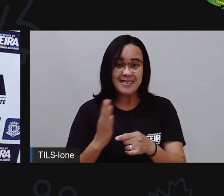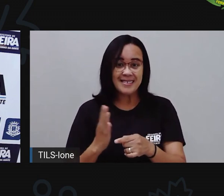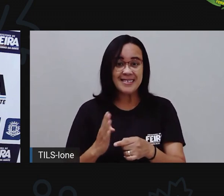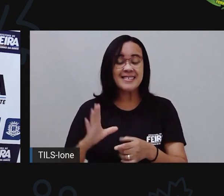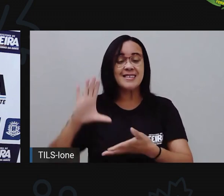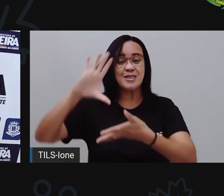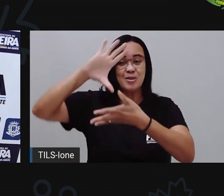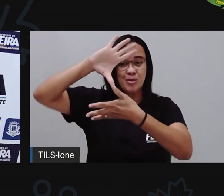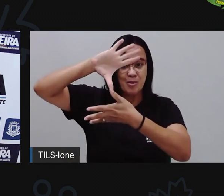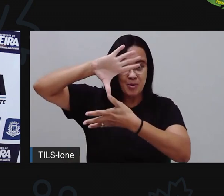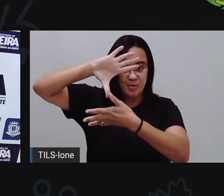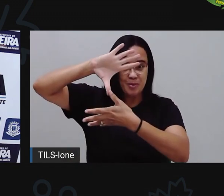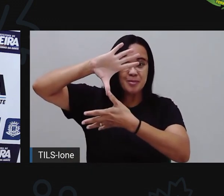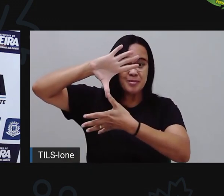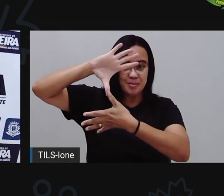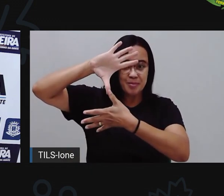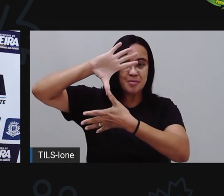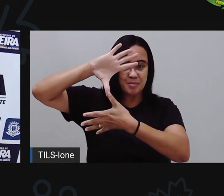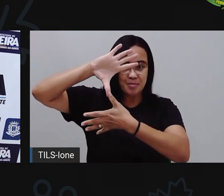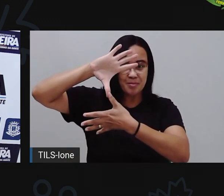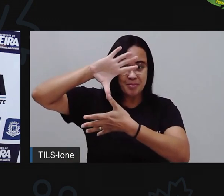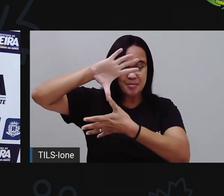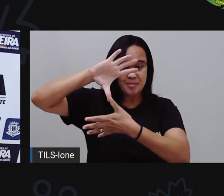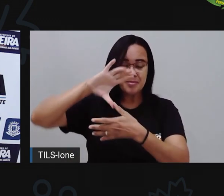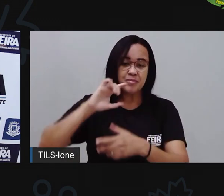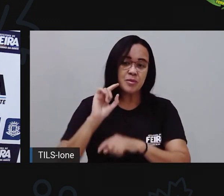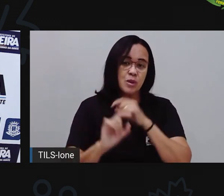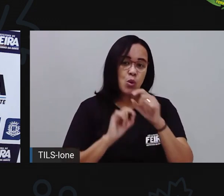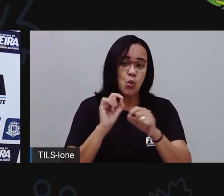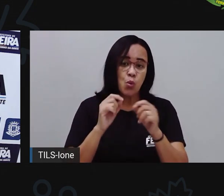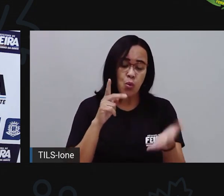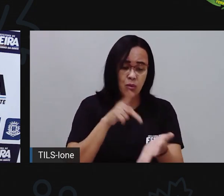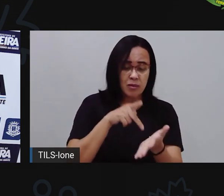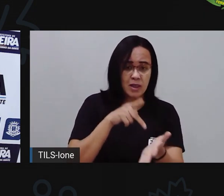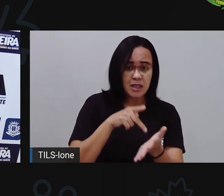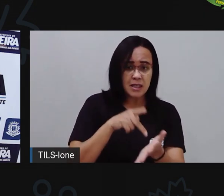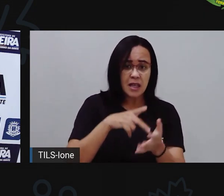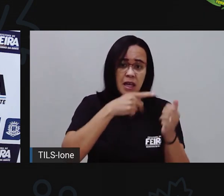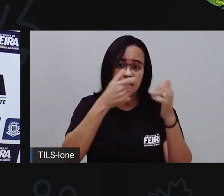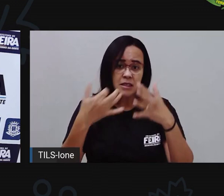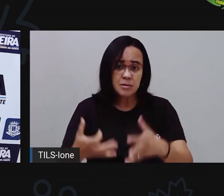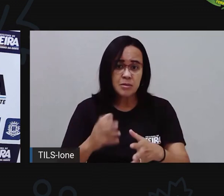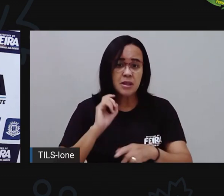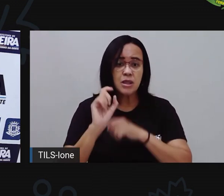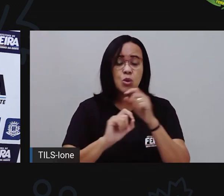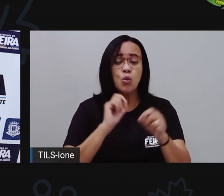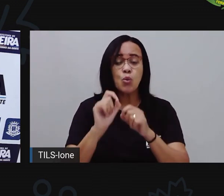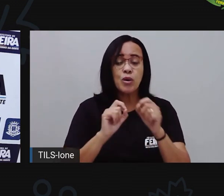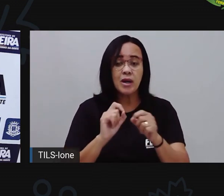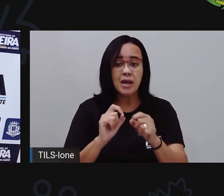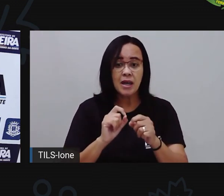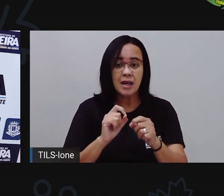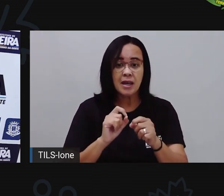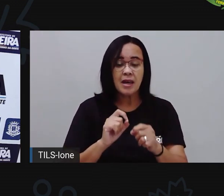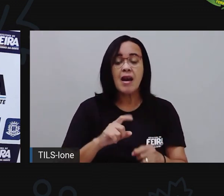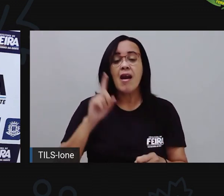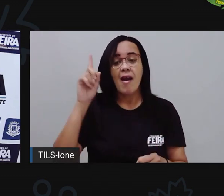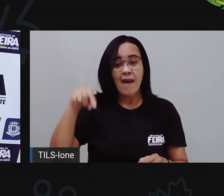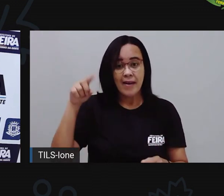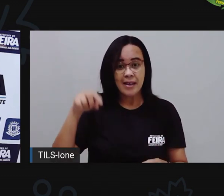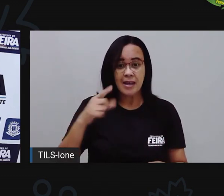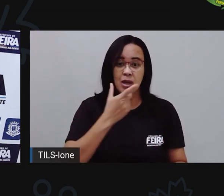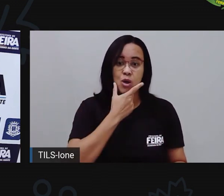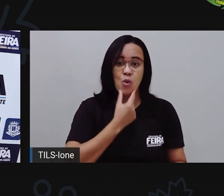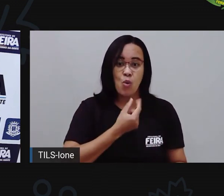Aqui do mapa do Brasil. Que tem, que na verdade ele não vai falar do mapa do Brasil. Fala dos presidentes, né? Que já